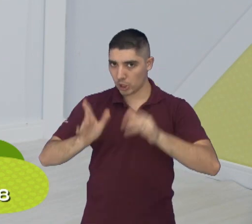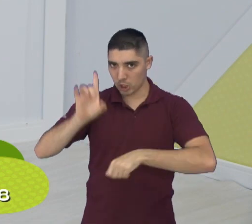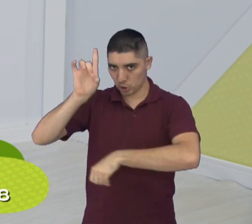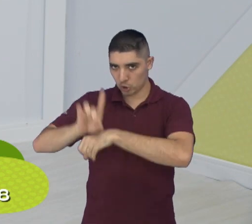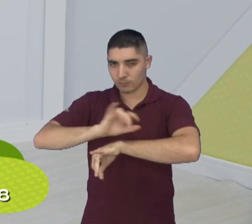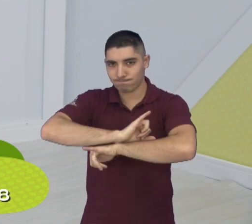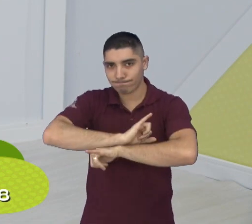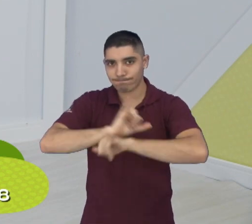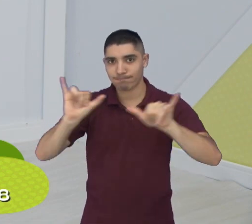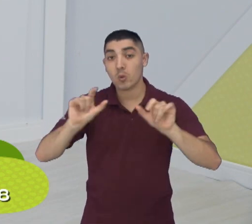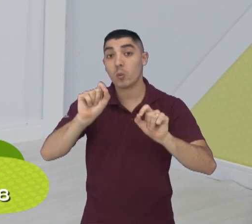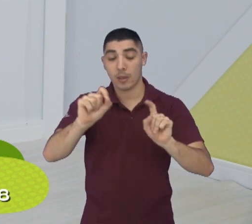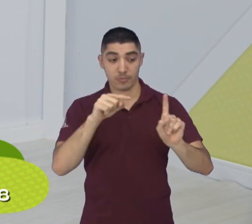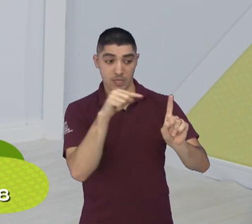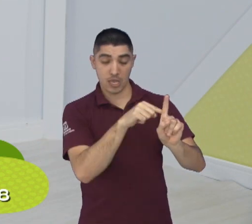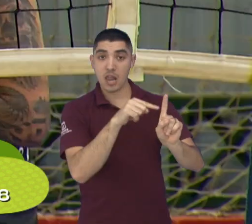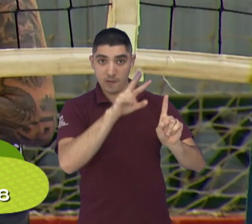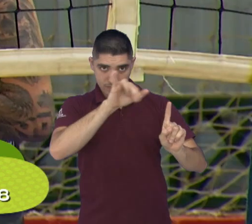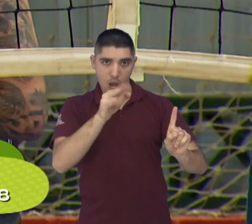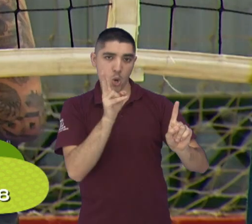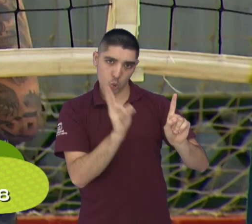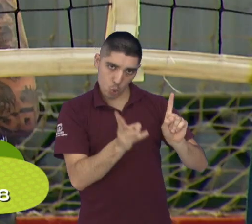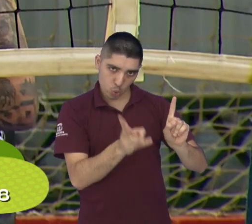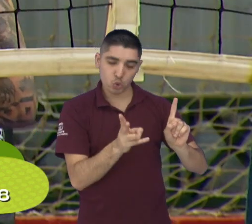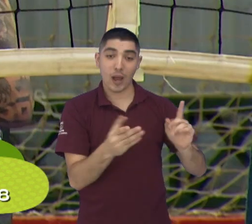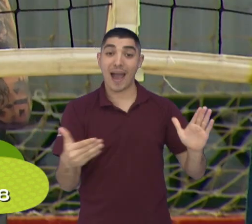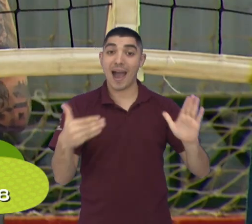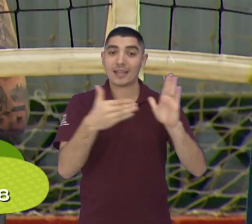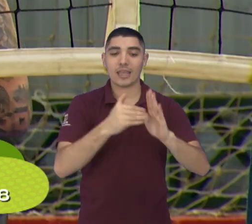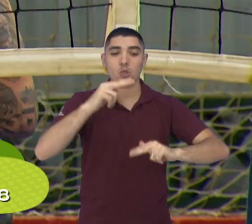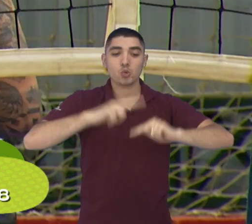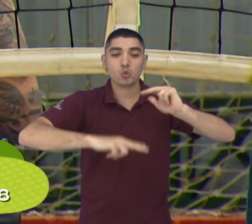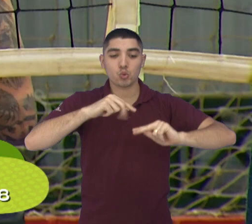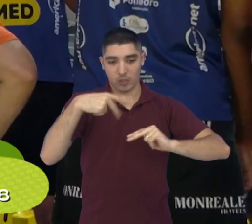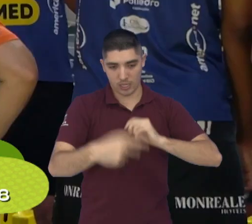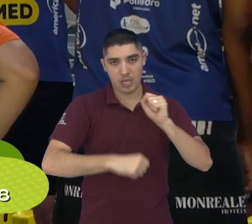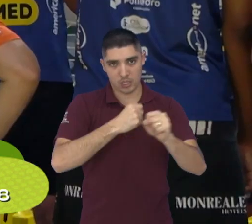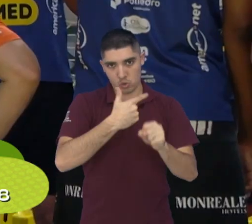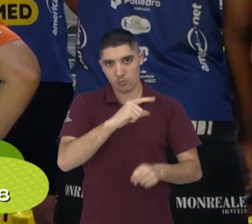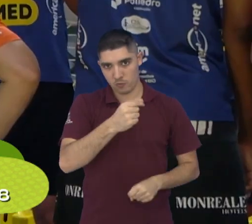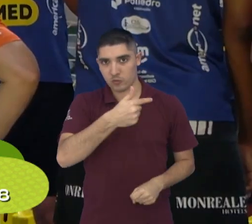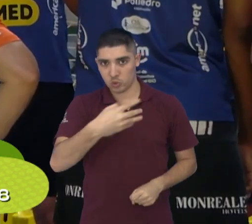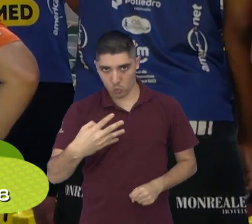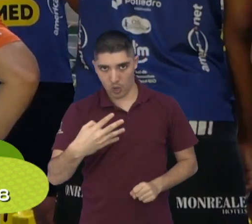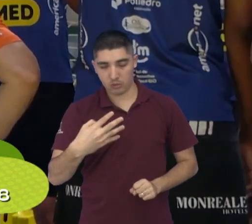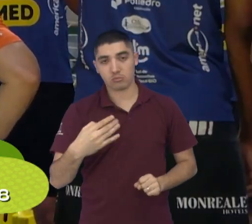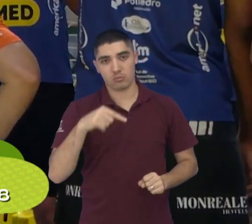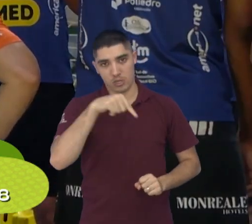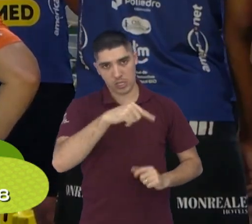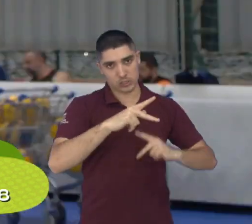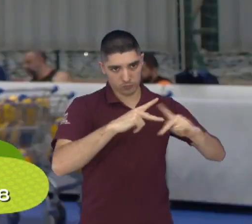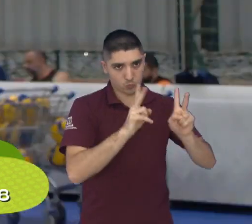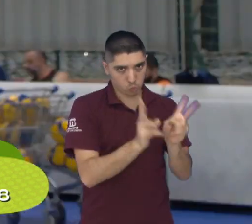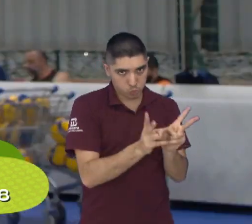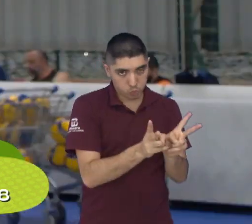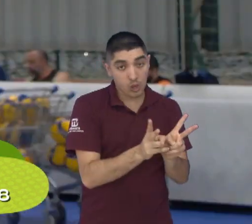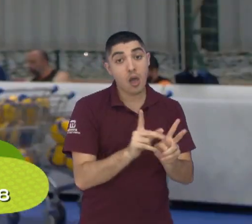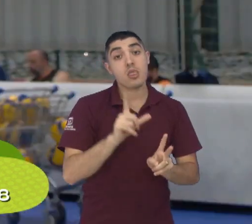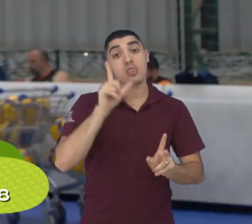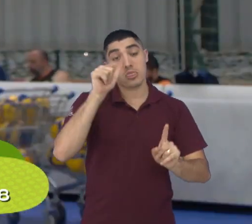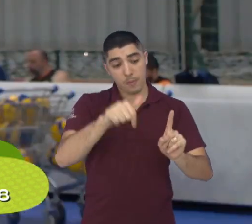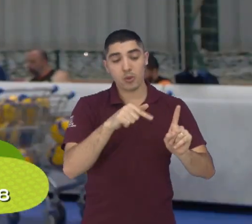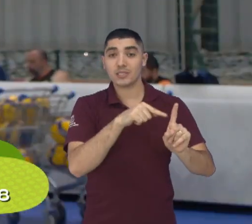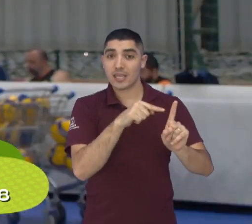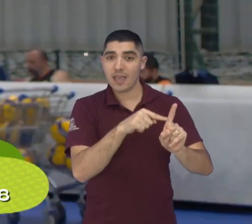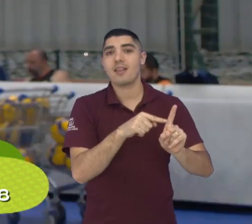nota dizendo que o treinador cumprirá o seu contrato até junho deste ano. E o Schwanck já demonstrou aí querer ficar no São